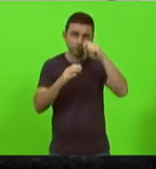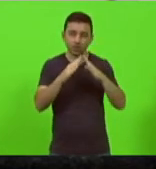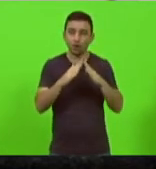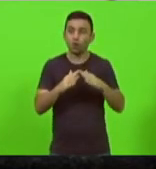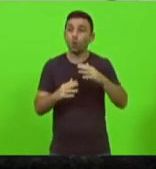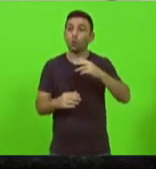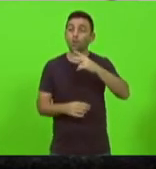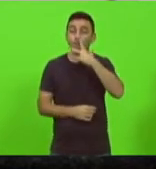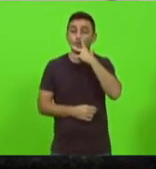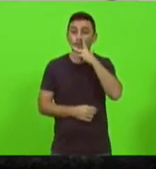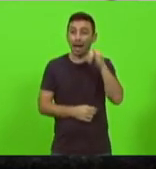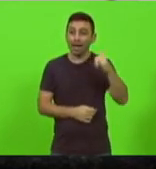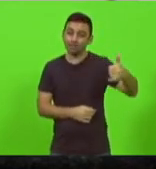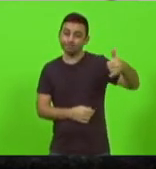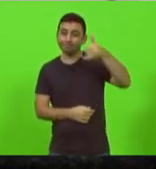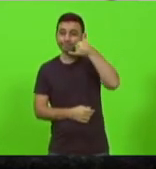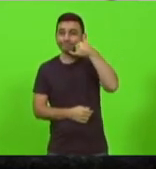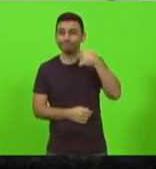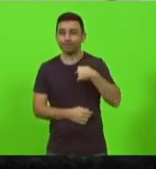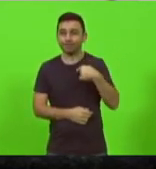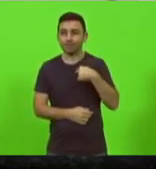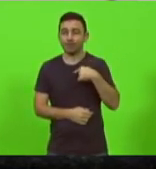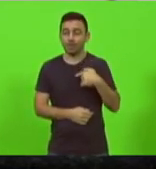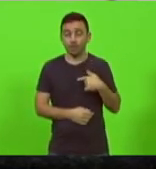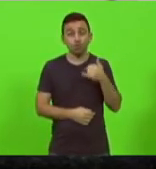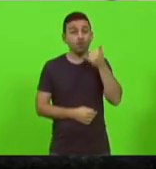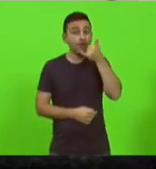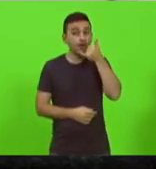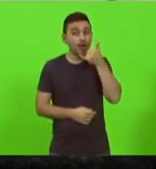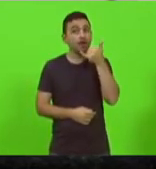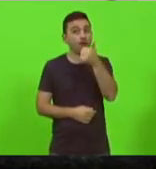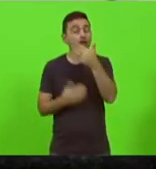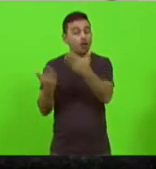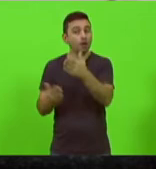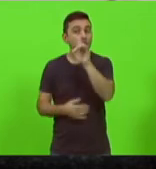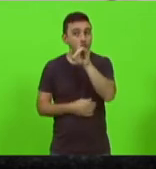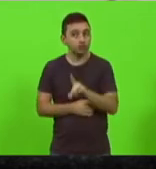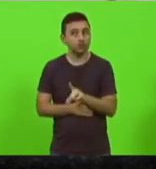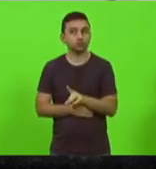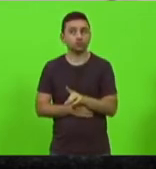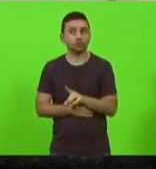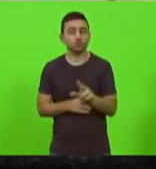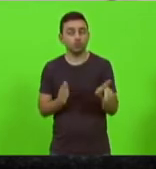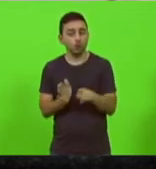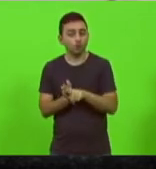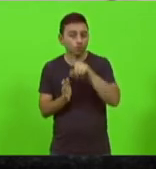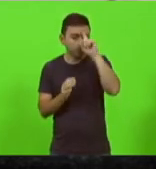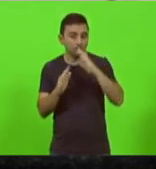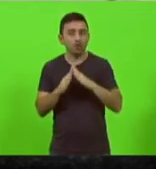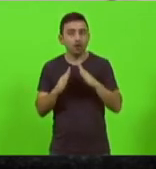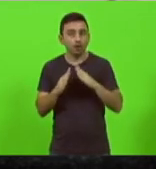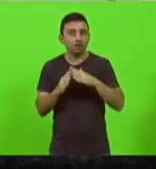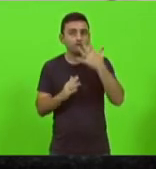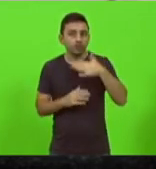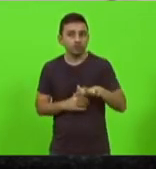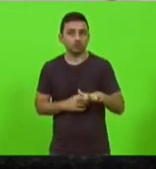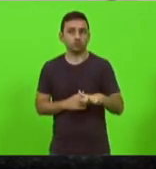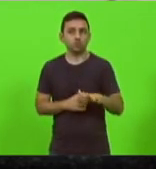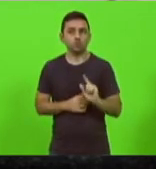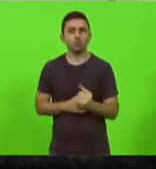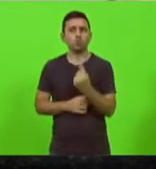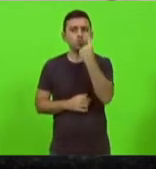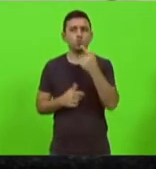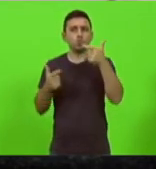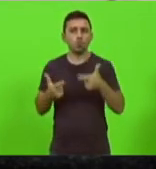desesperado eu liguei ao diretor do hospital infantil o único lugar para